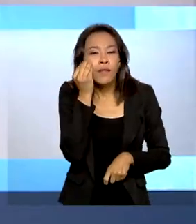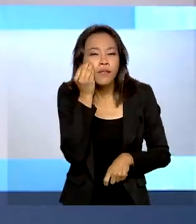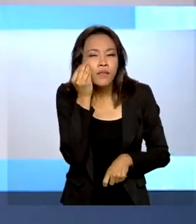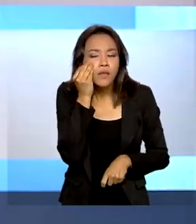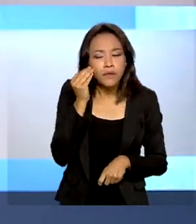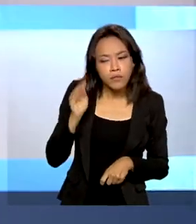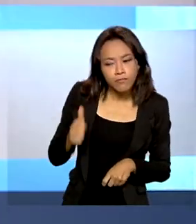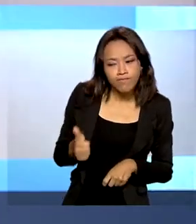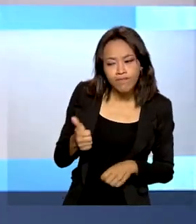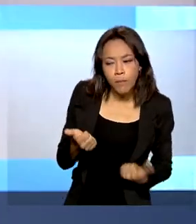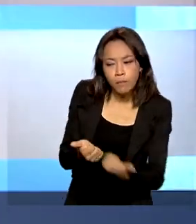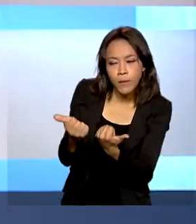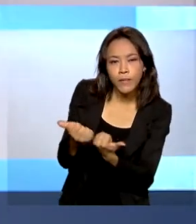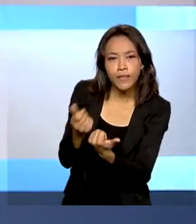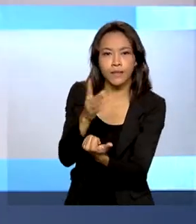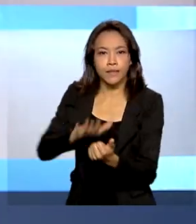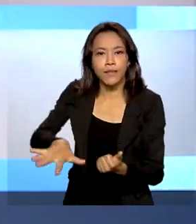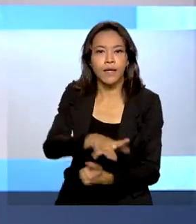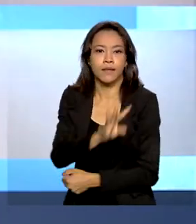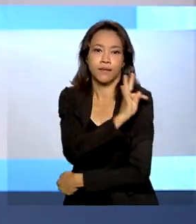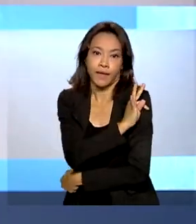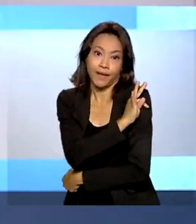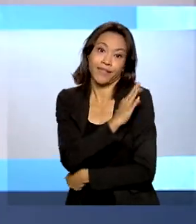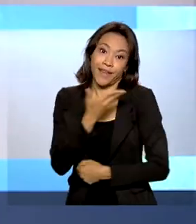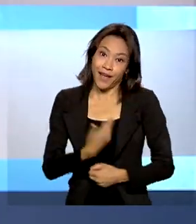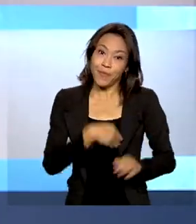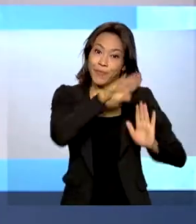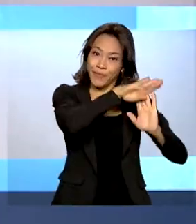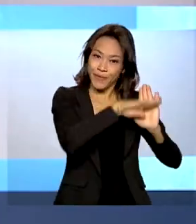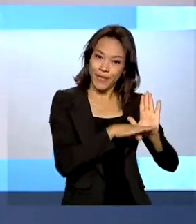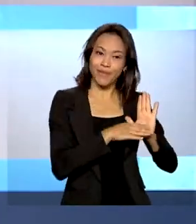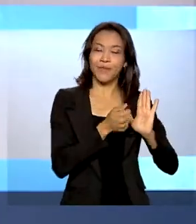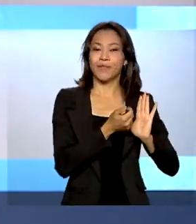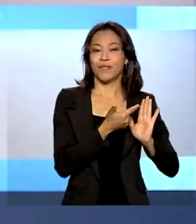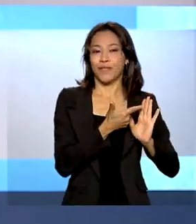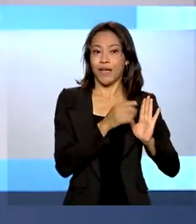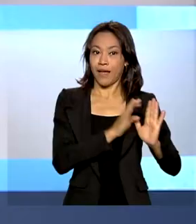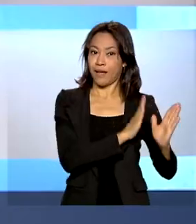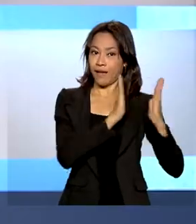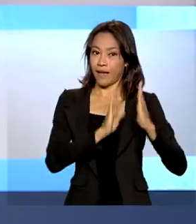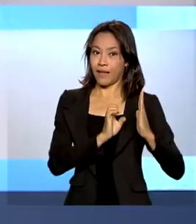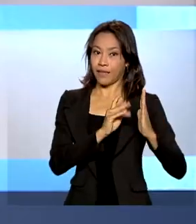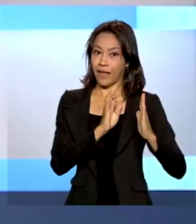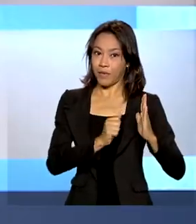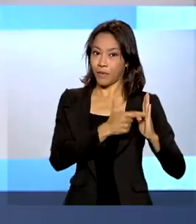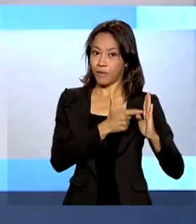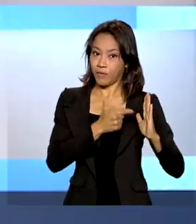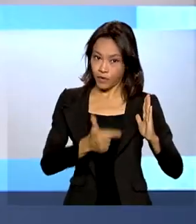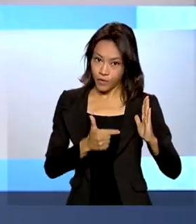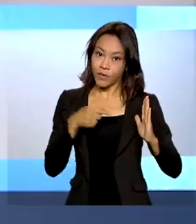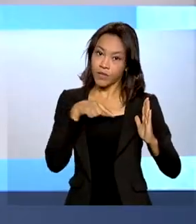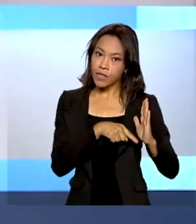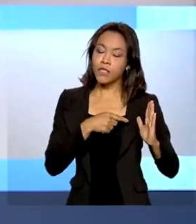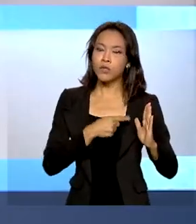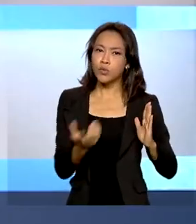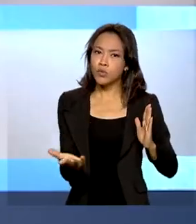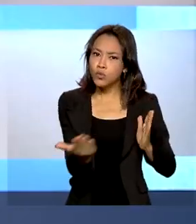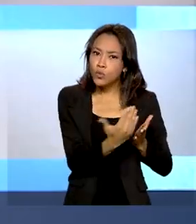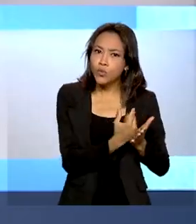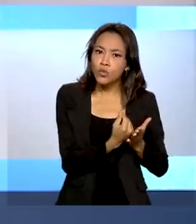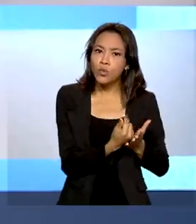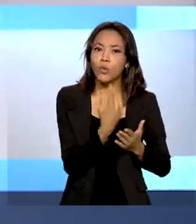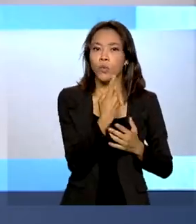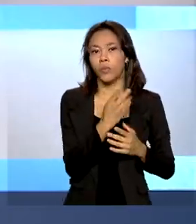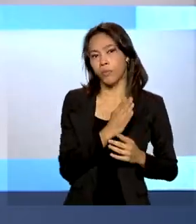produtores rurais. É o Circuito Agro, etapa 2022. A expectativa é de que a ação gere 1,5 bilhão de